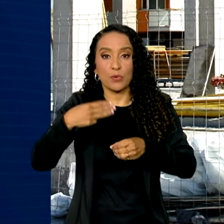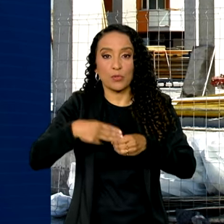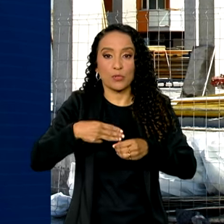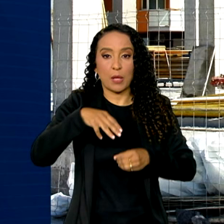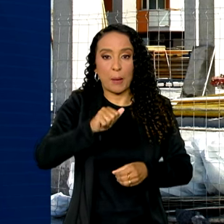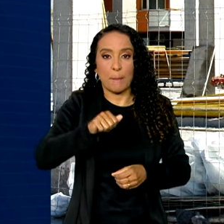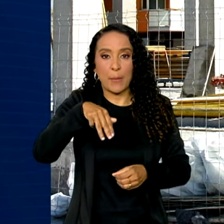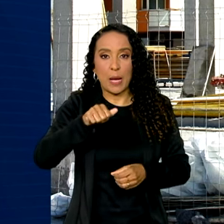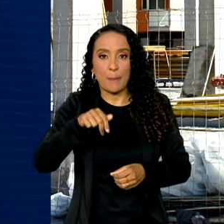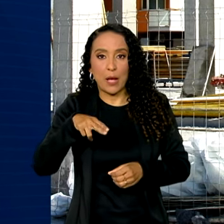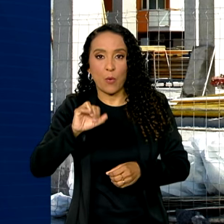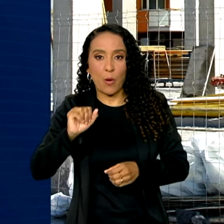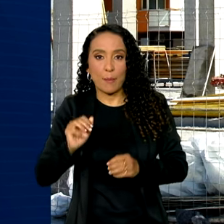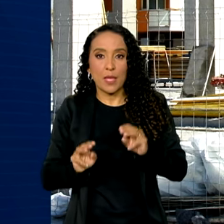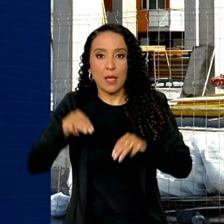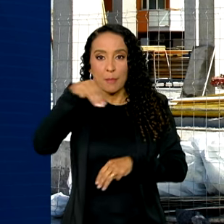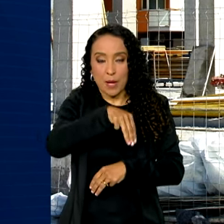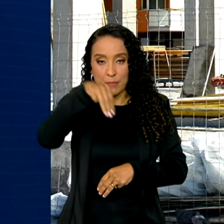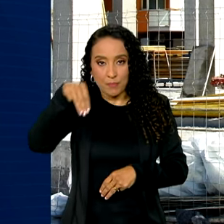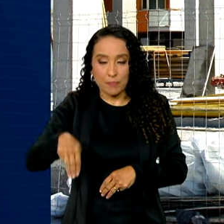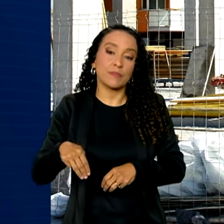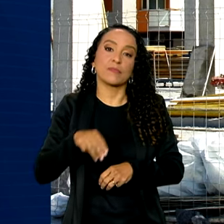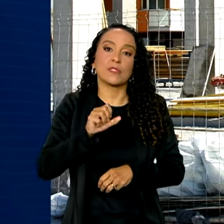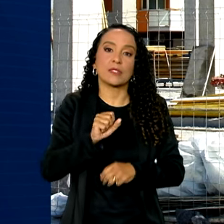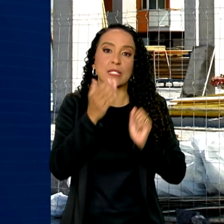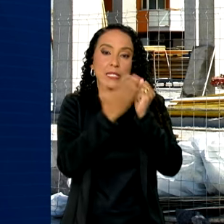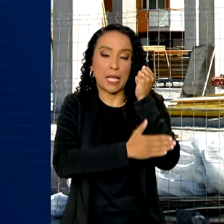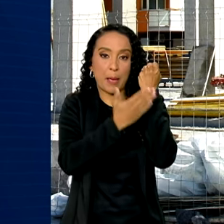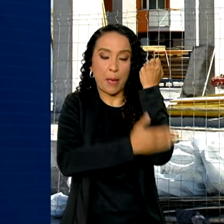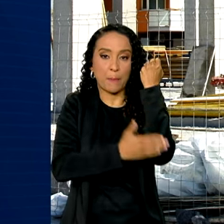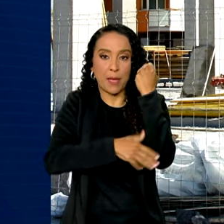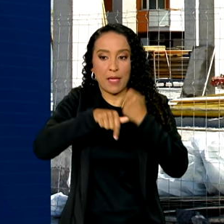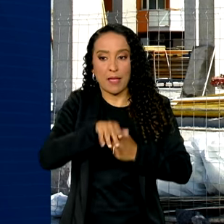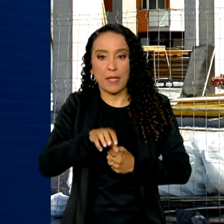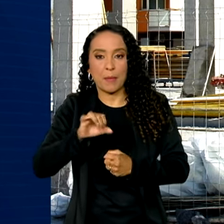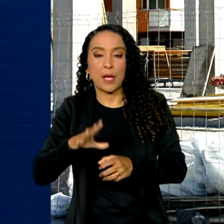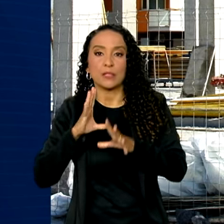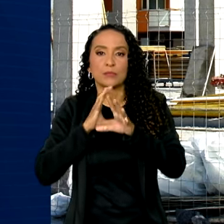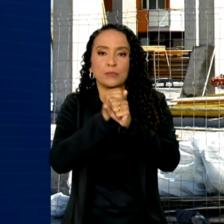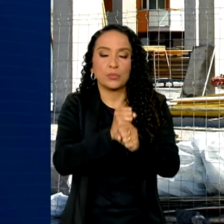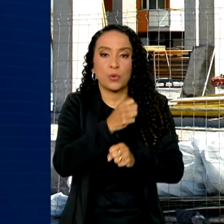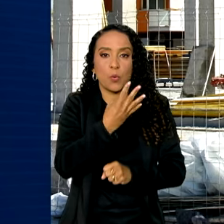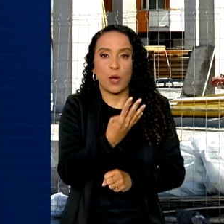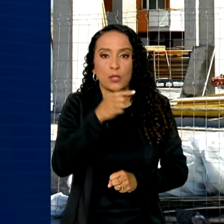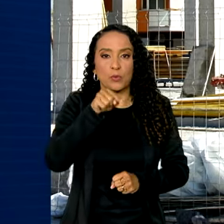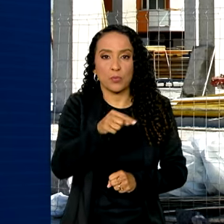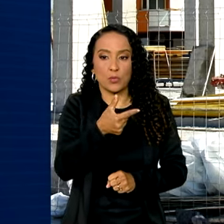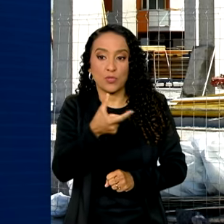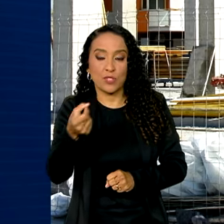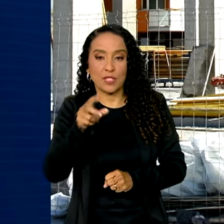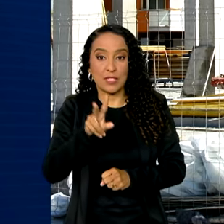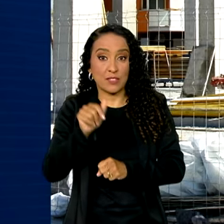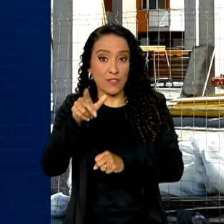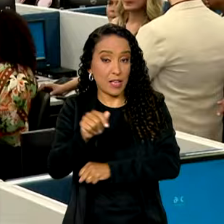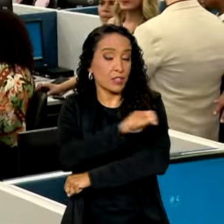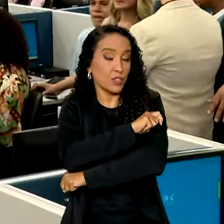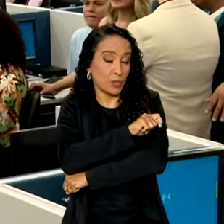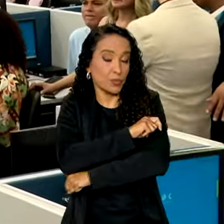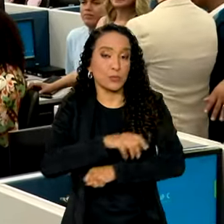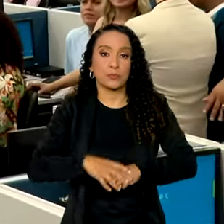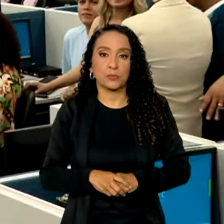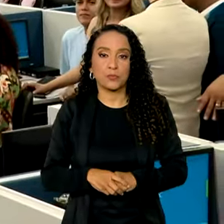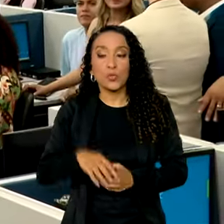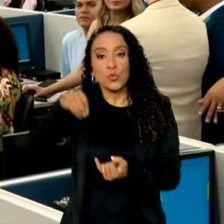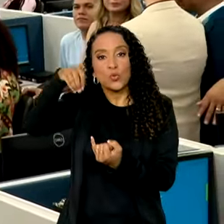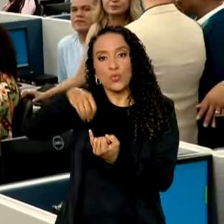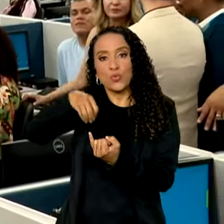Mamanguape, Sapé e Queimadas, que devem gerar 4.200 vagas estudantis. O